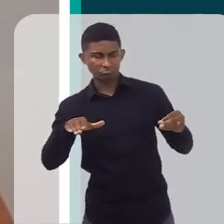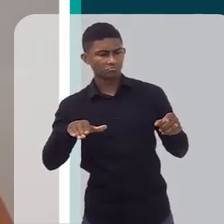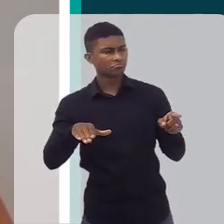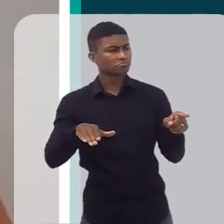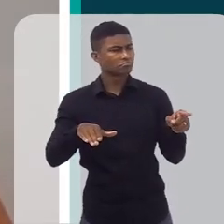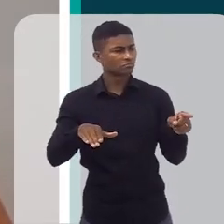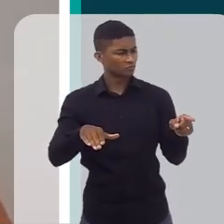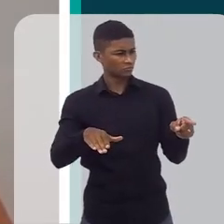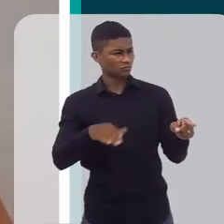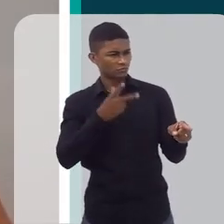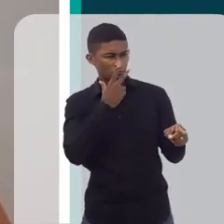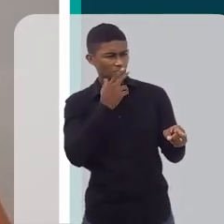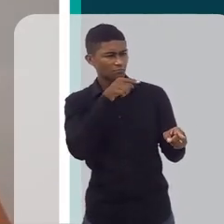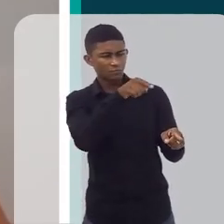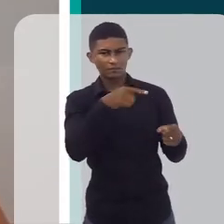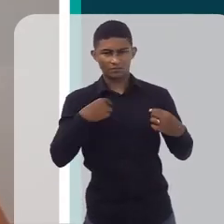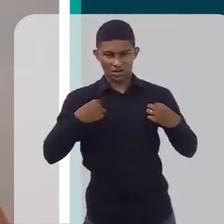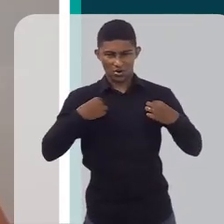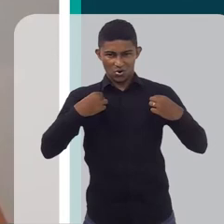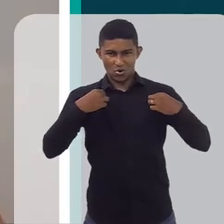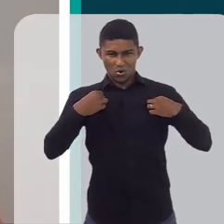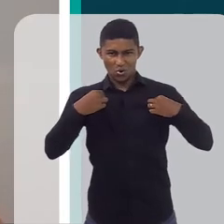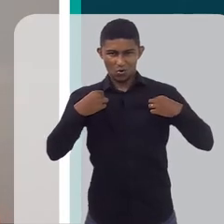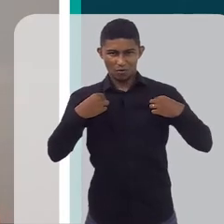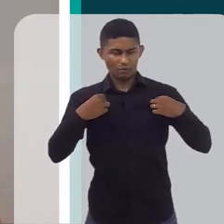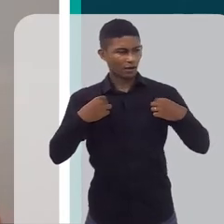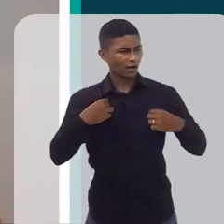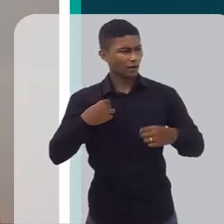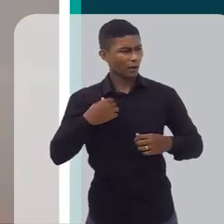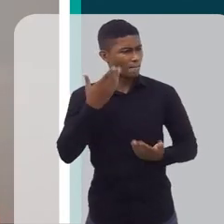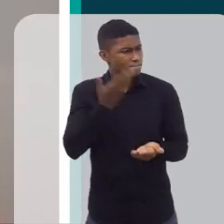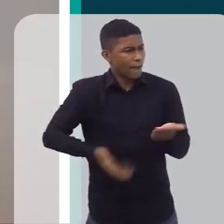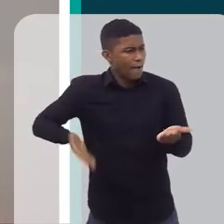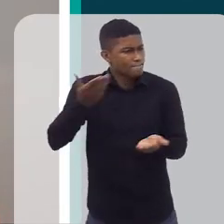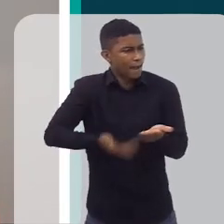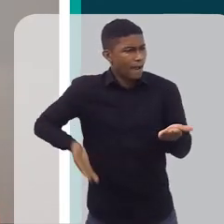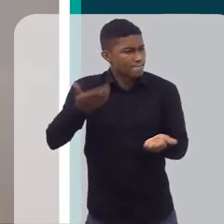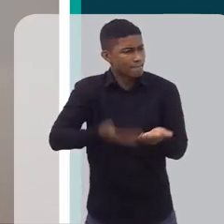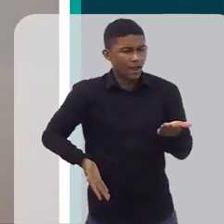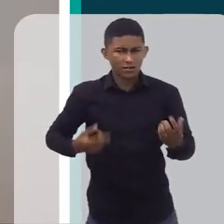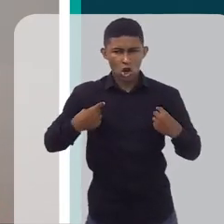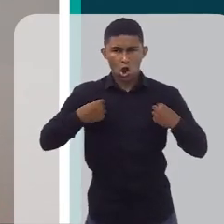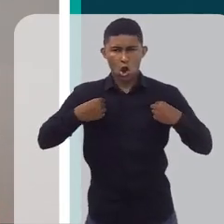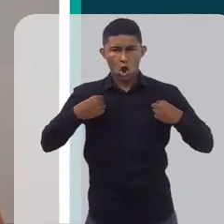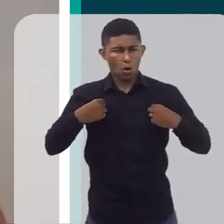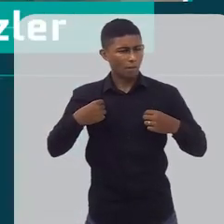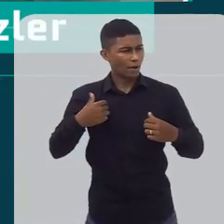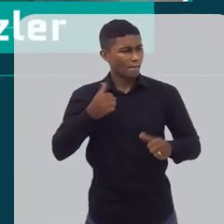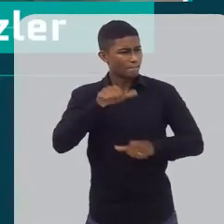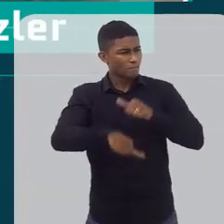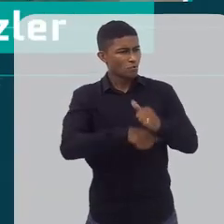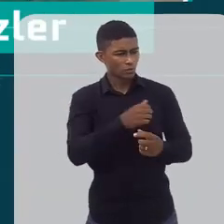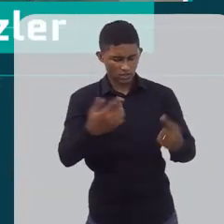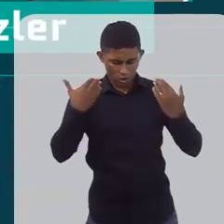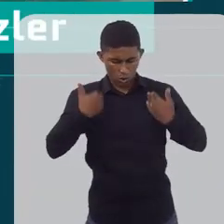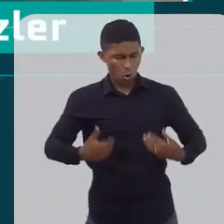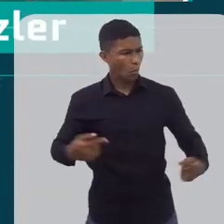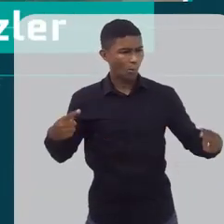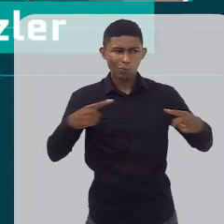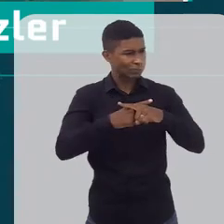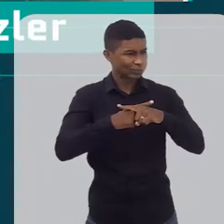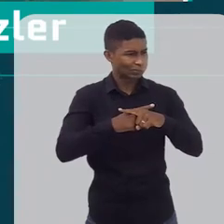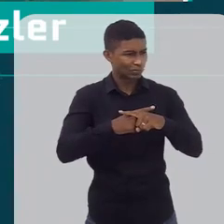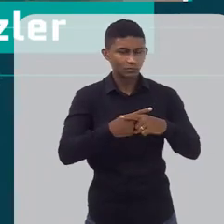ela está perdendo muita roupa, ela está mudando a roupa muito rápido, ela está se tornando uma criança um pouco mais